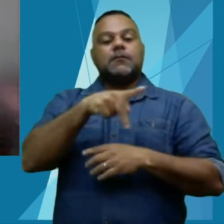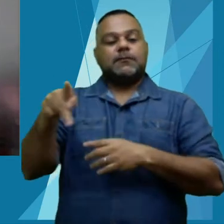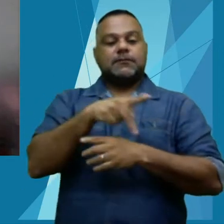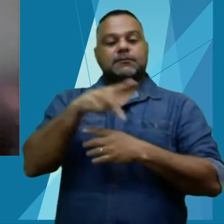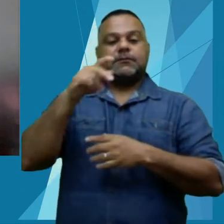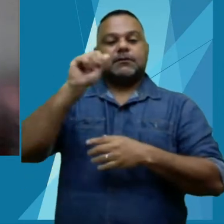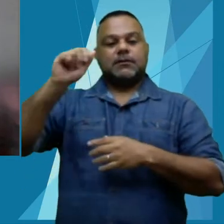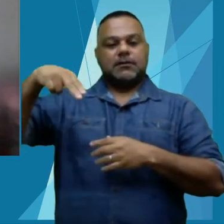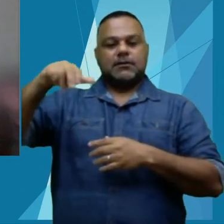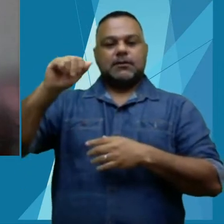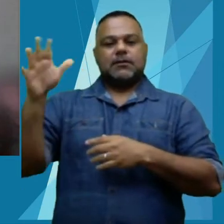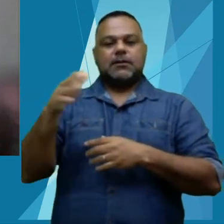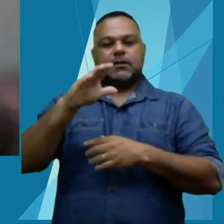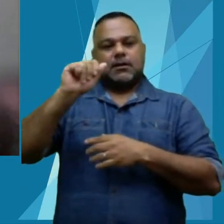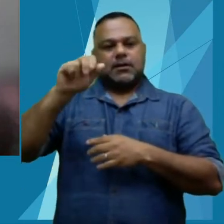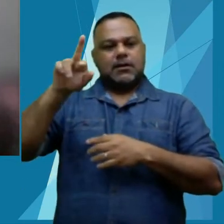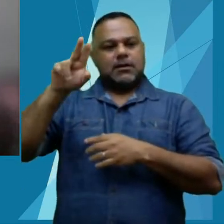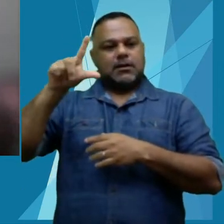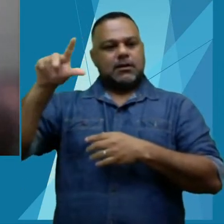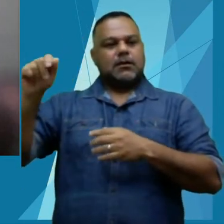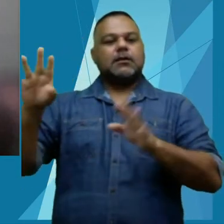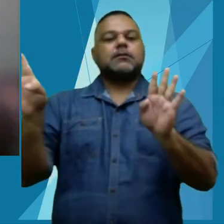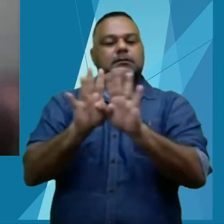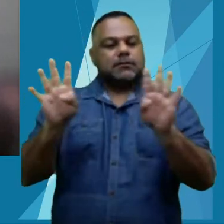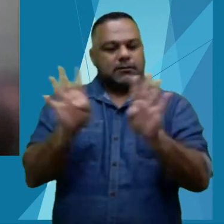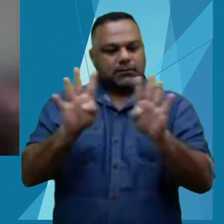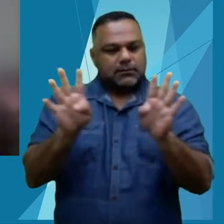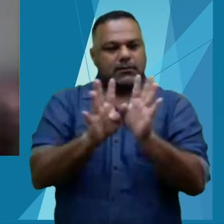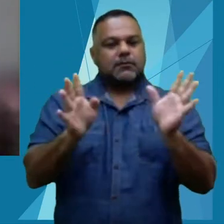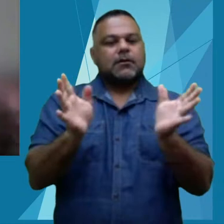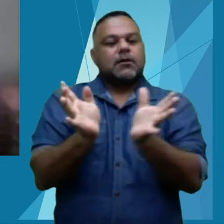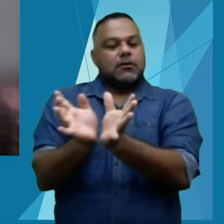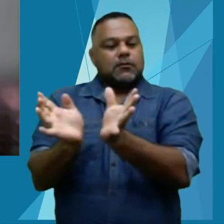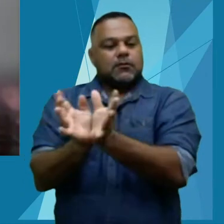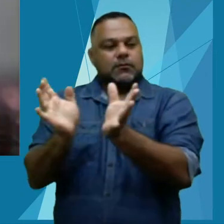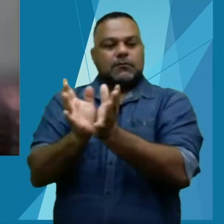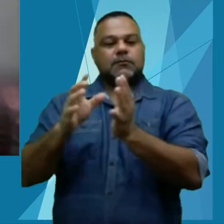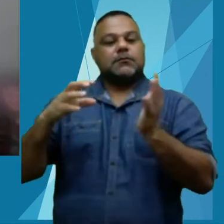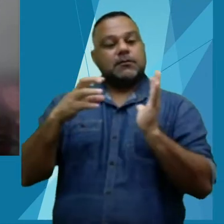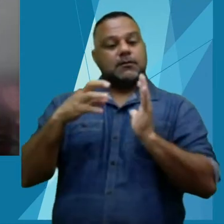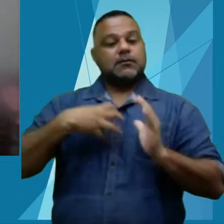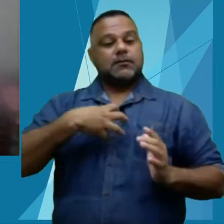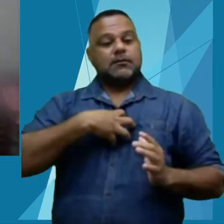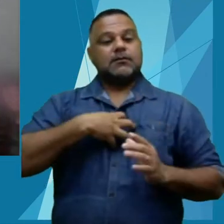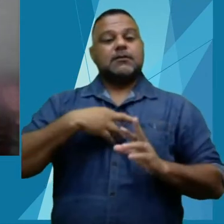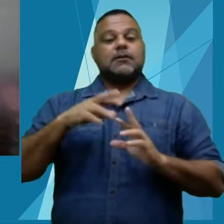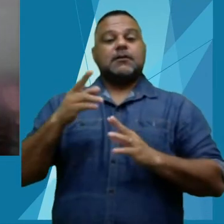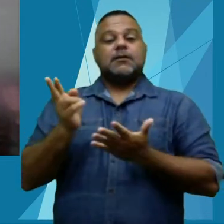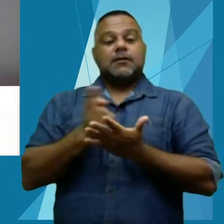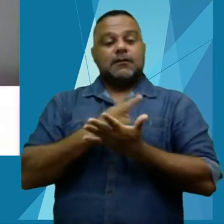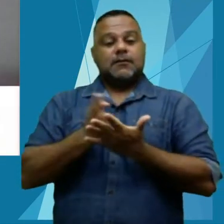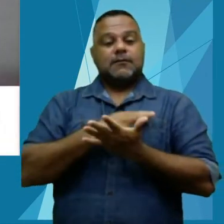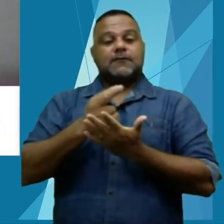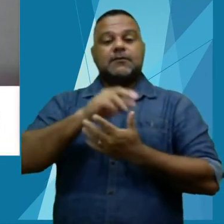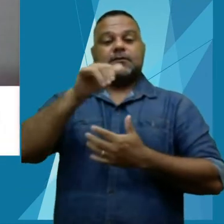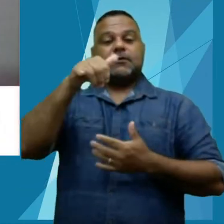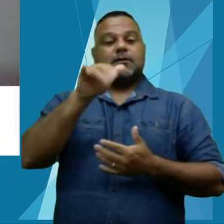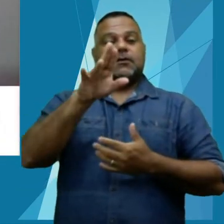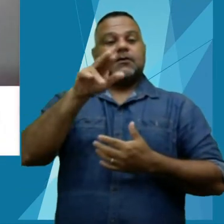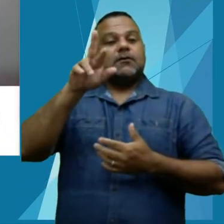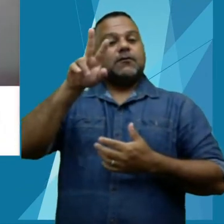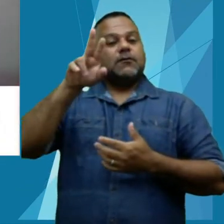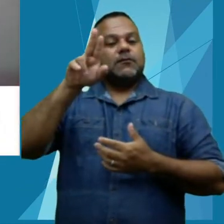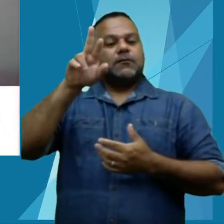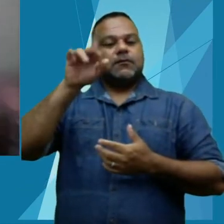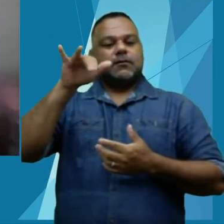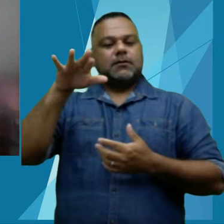Holanda, também pelo Conselho Consultivo da Revista, aqui representado pelo professor Yuri Caracas, como o